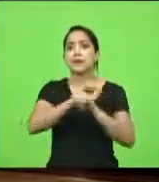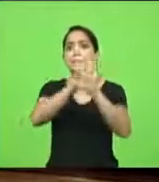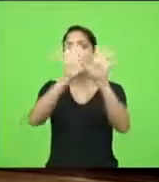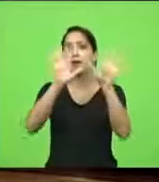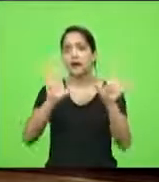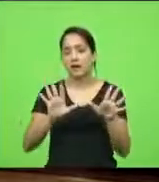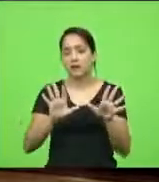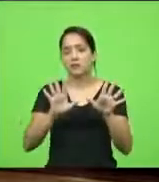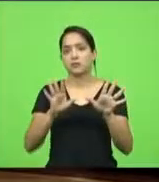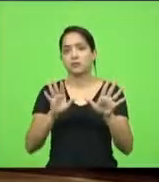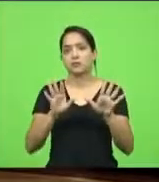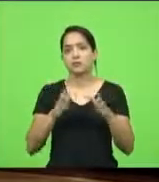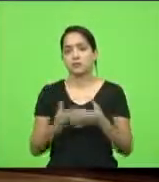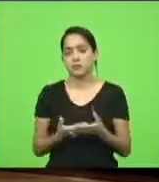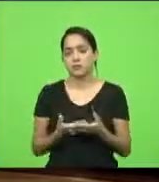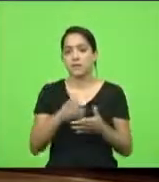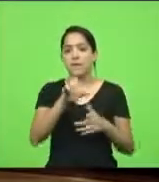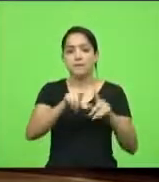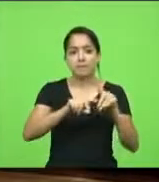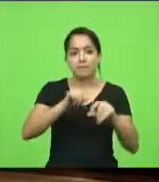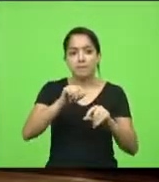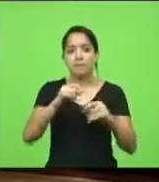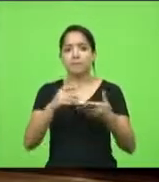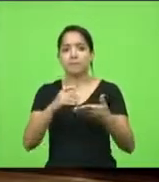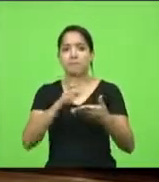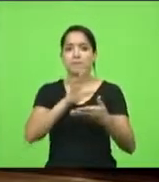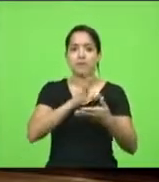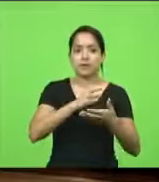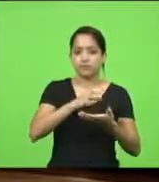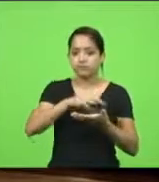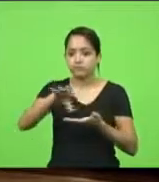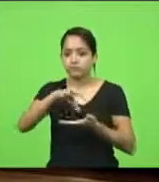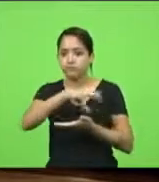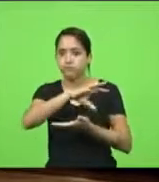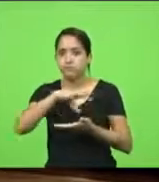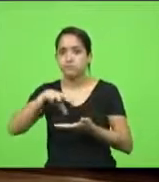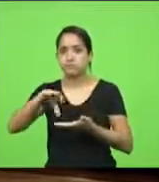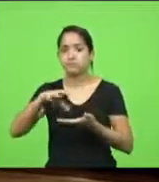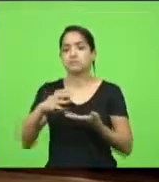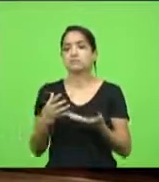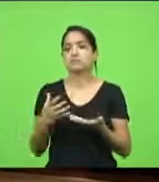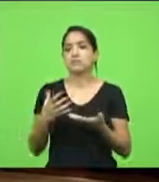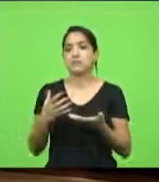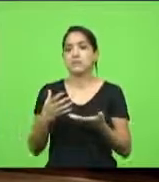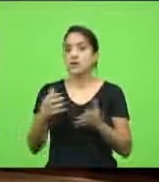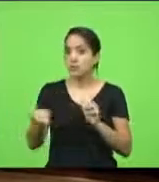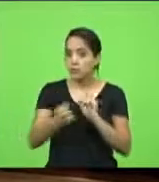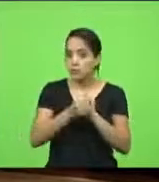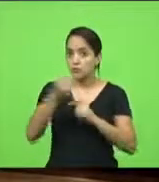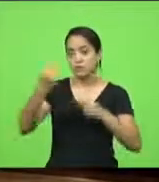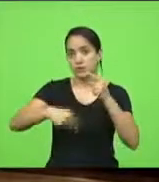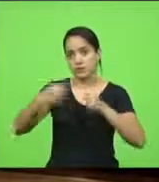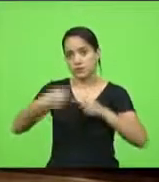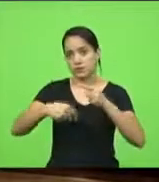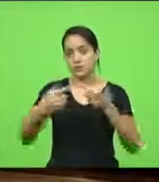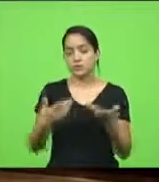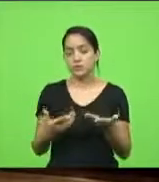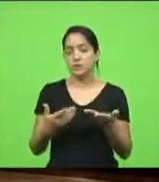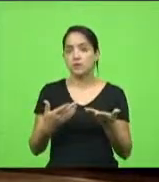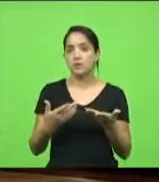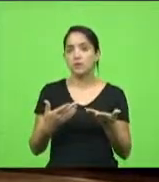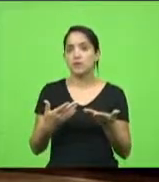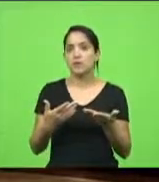compor essa distribuição. Eu estou junto nessa discussão. Eu estou junto nessa discussão. Eu acho que